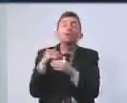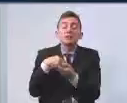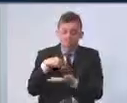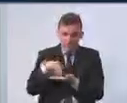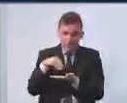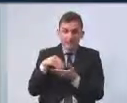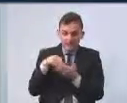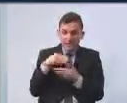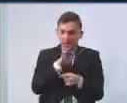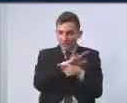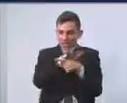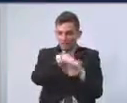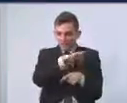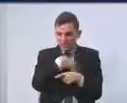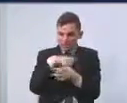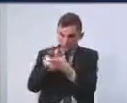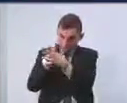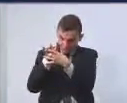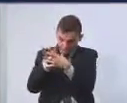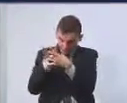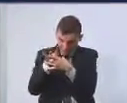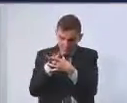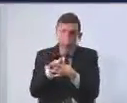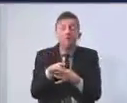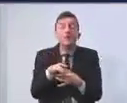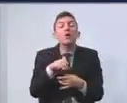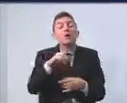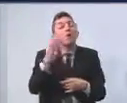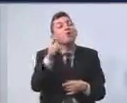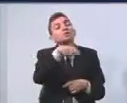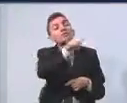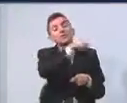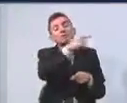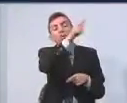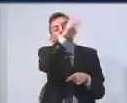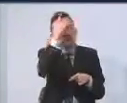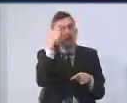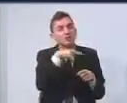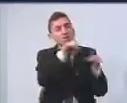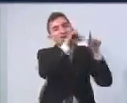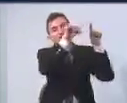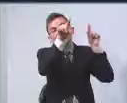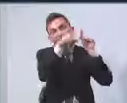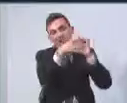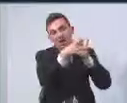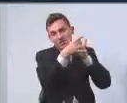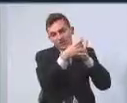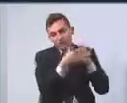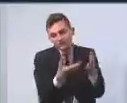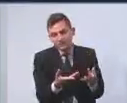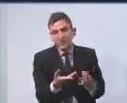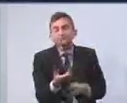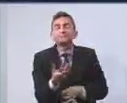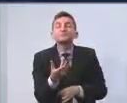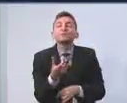Social e de forma indireta, mas não tão menos importante pelas entidades parceiras. Nós temos, como exemplo